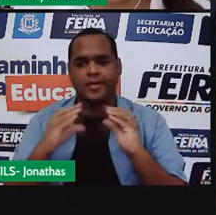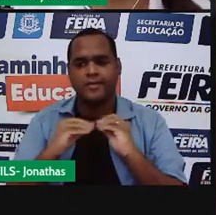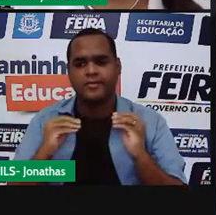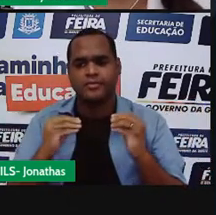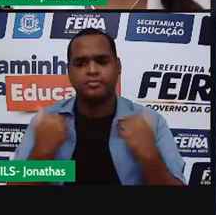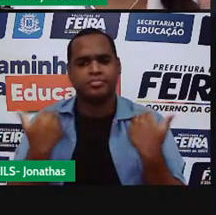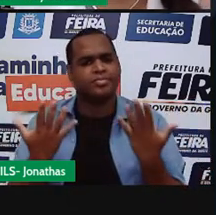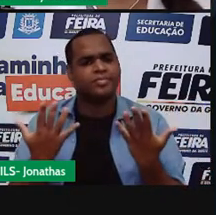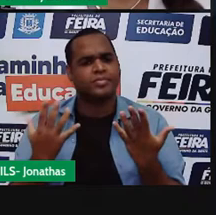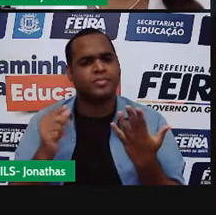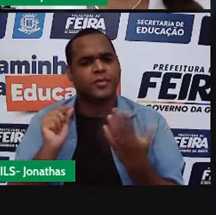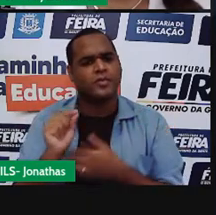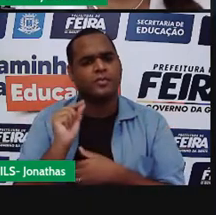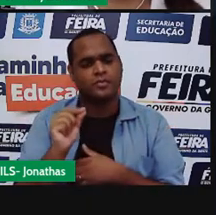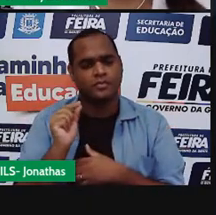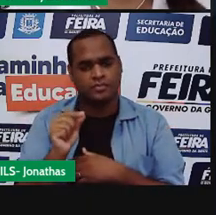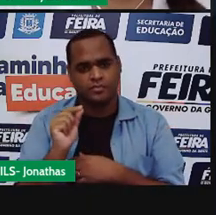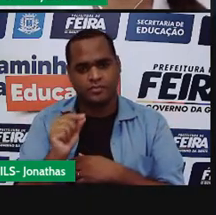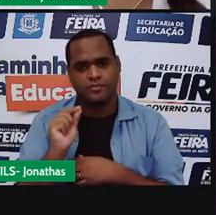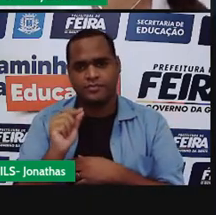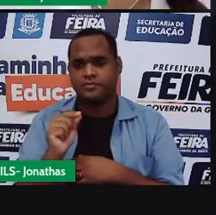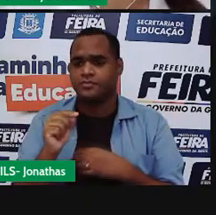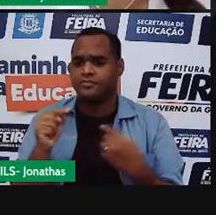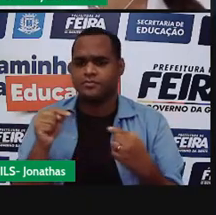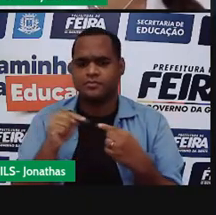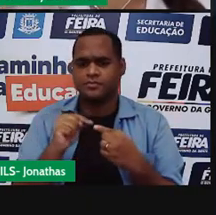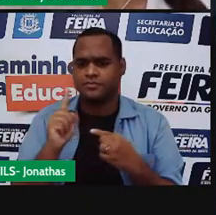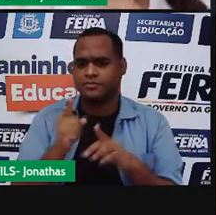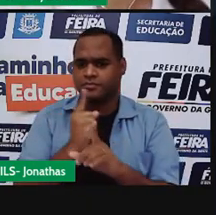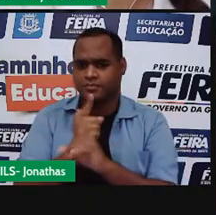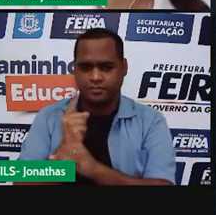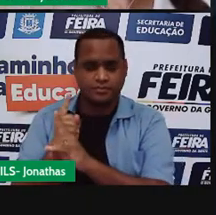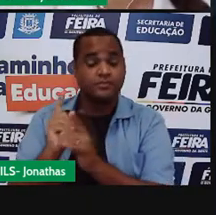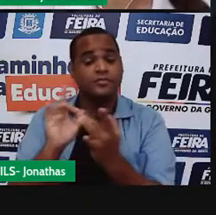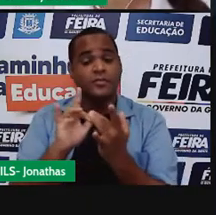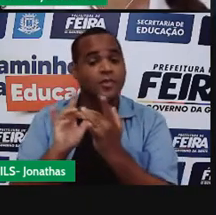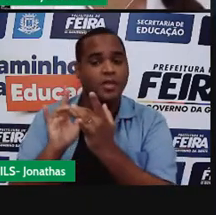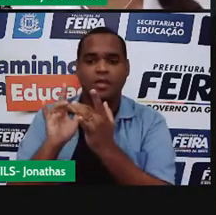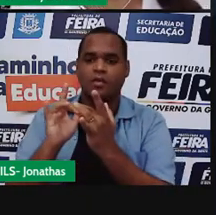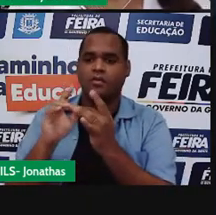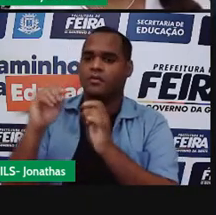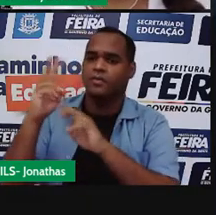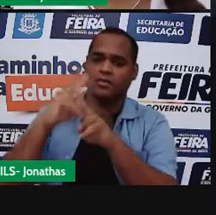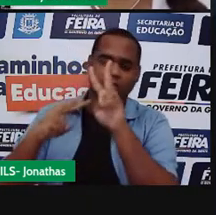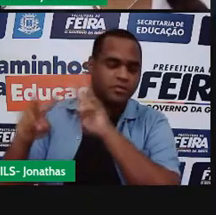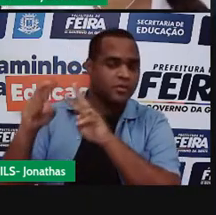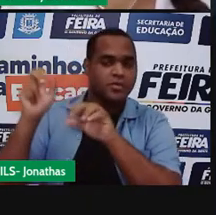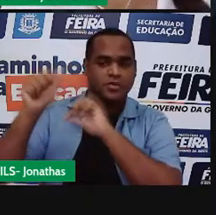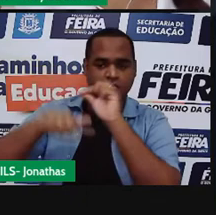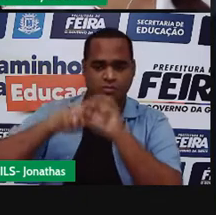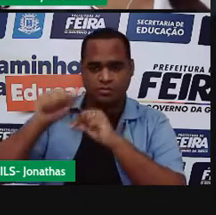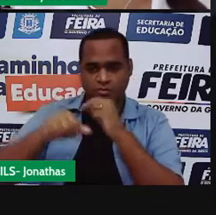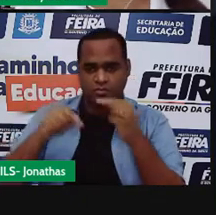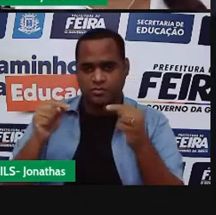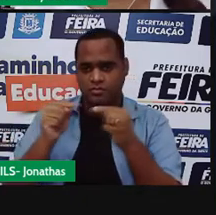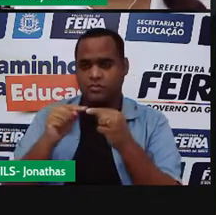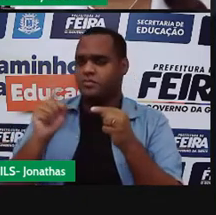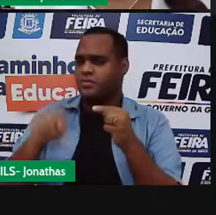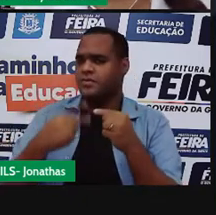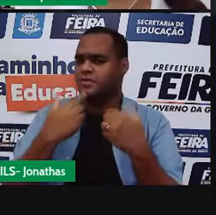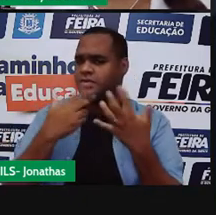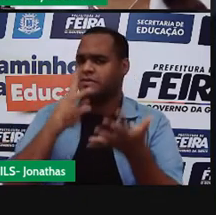aconteceu? Elas antes eram sólidas, entraram em contato com o ar, e viraram, elas passaram para o estado